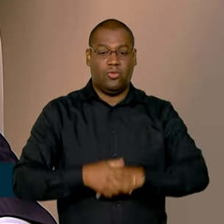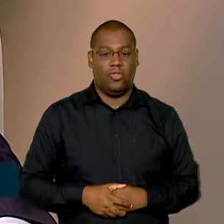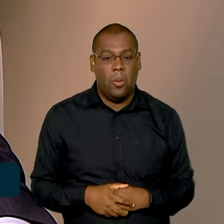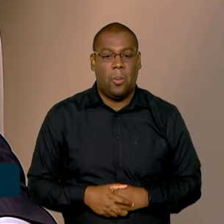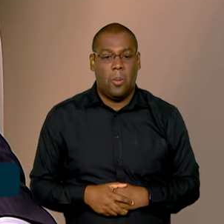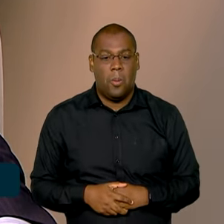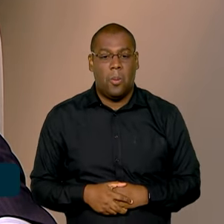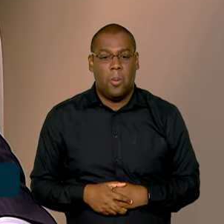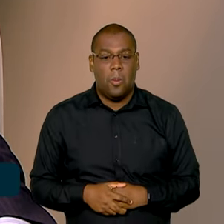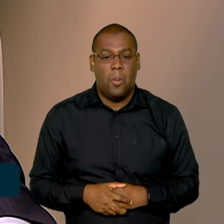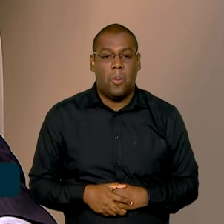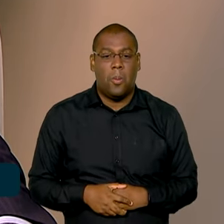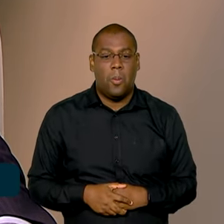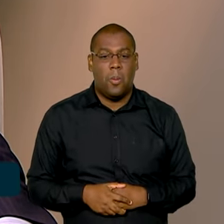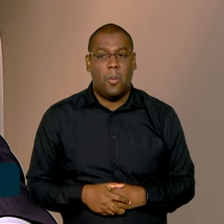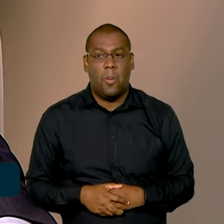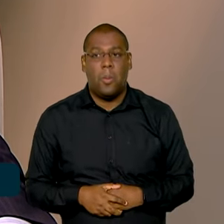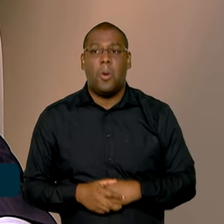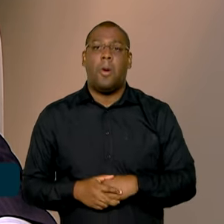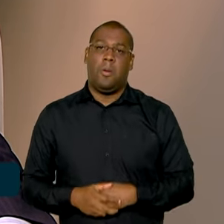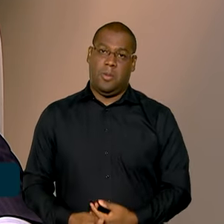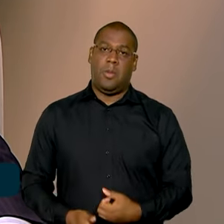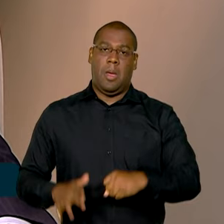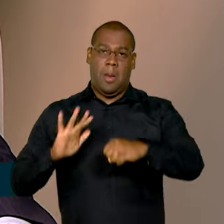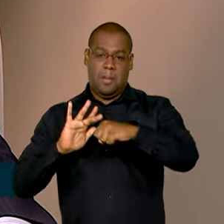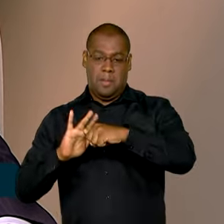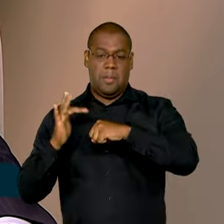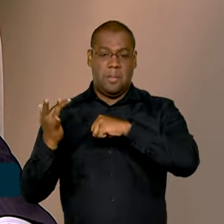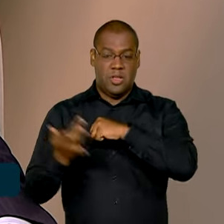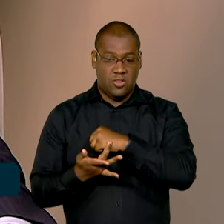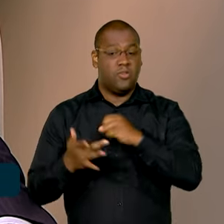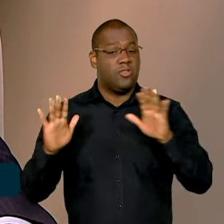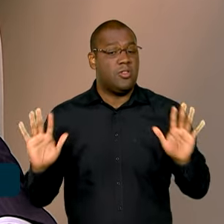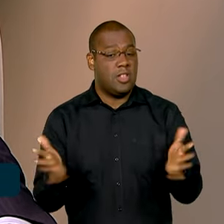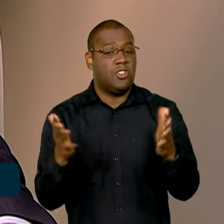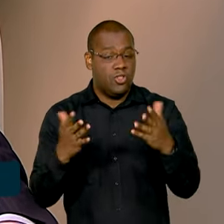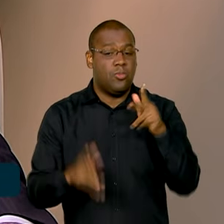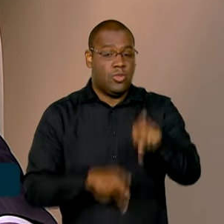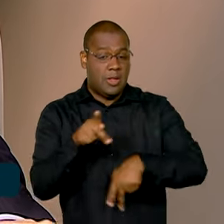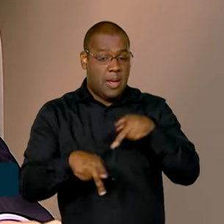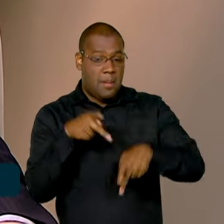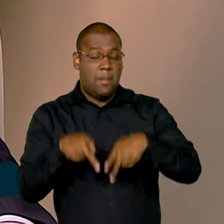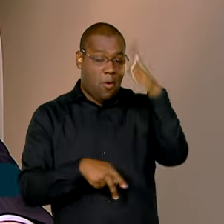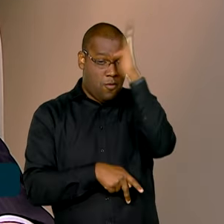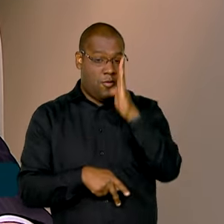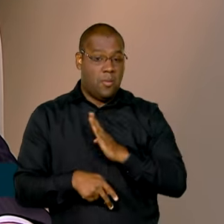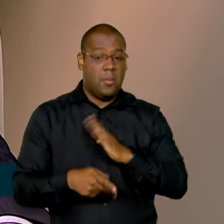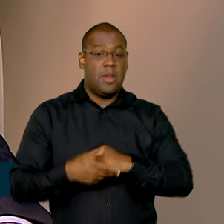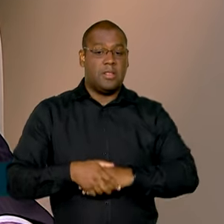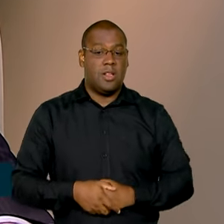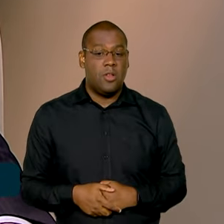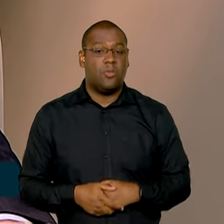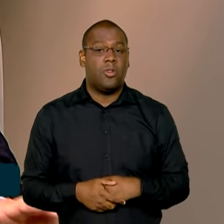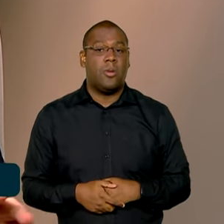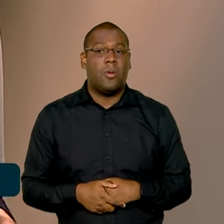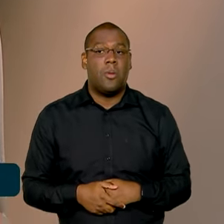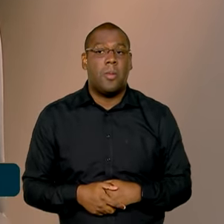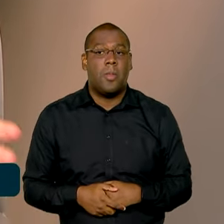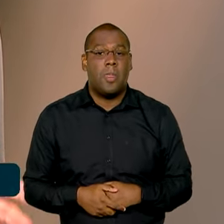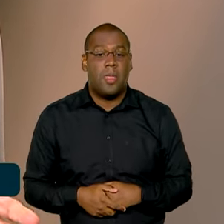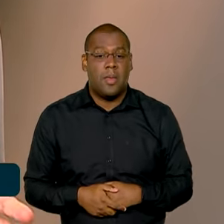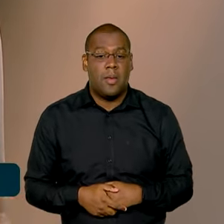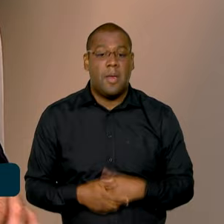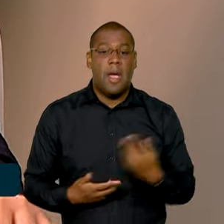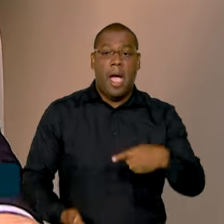Nós fomos às mídias, fomos às mídias sociais, estimular os brasileiros que usem o atestado, que é simples. Não é de vez ele agora